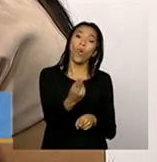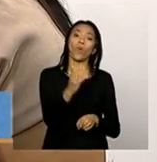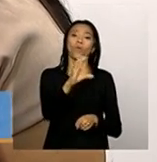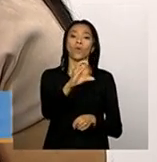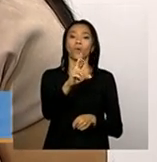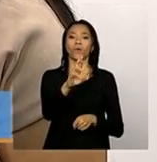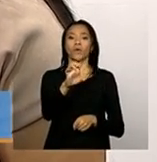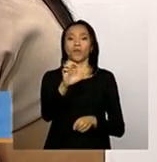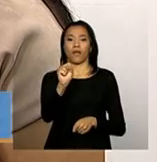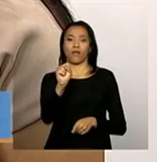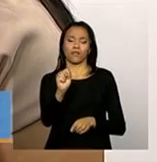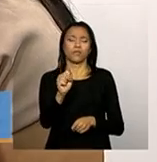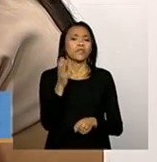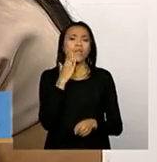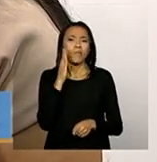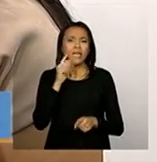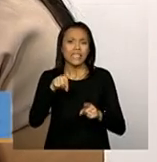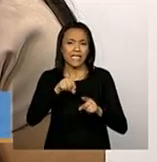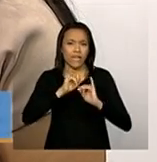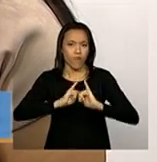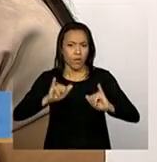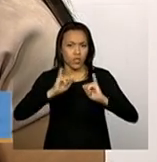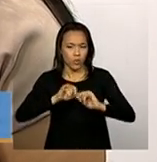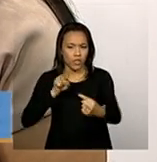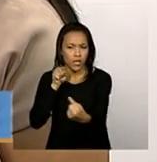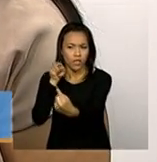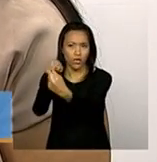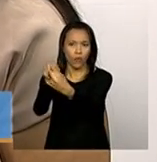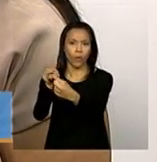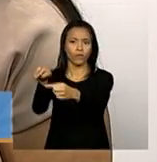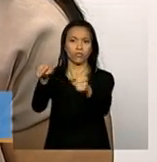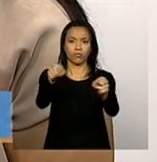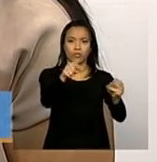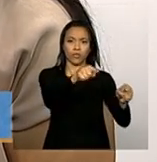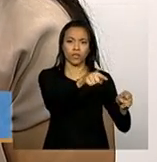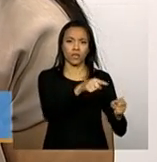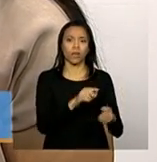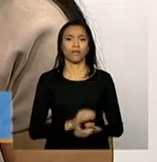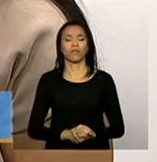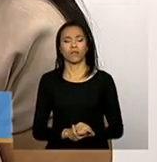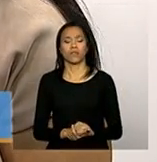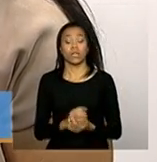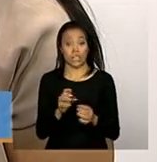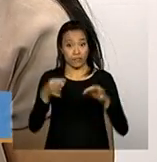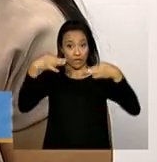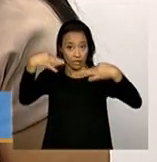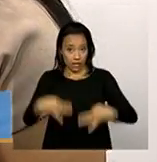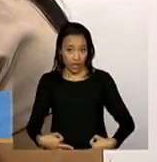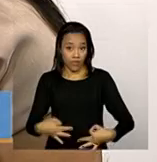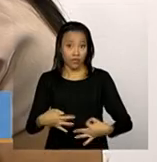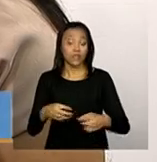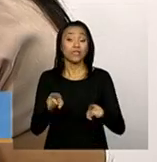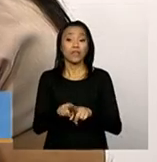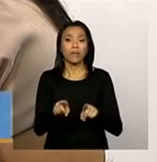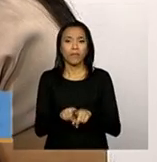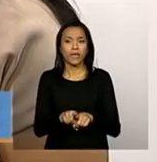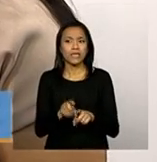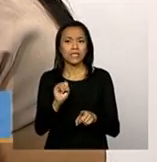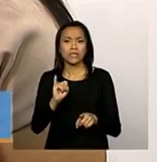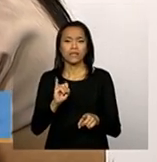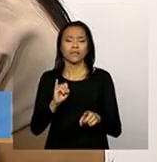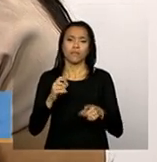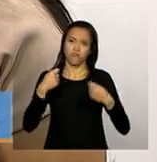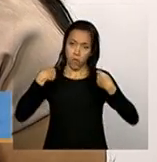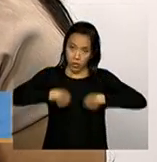de fato adequada, se aquela informação foi preenchida de forma adequada. E aí, caso necessário,